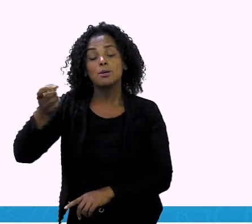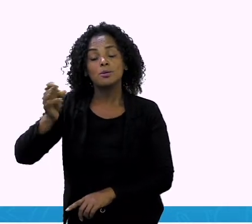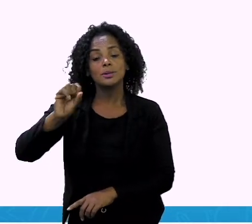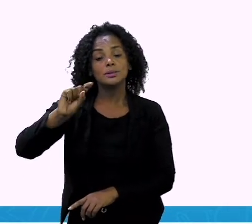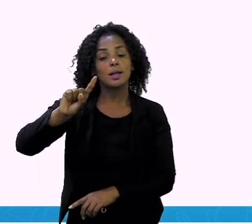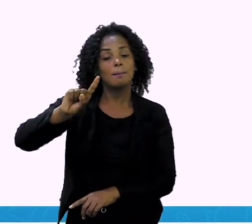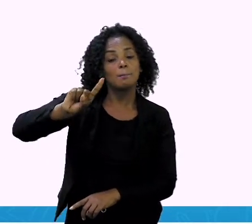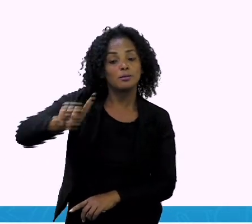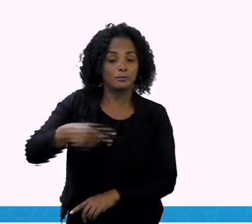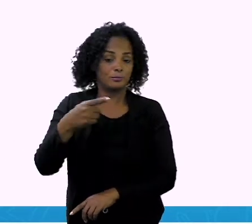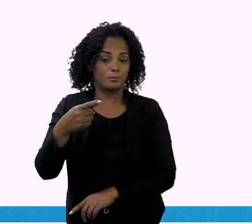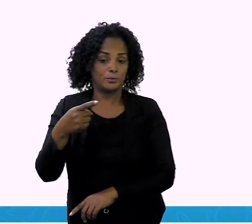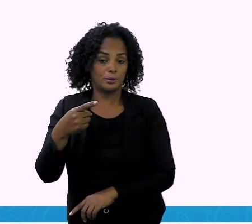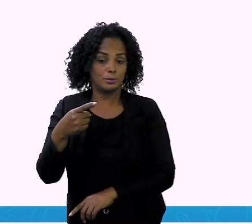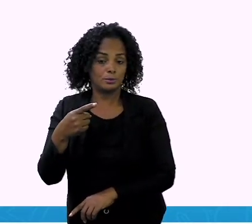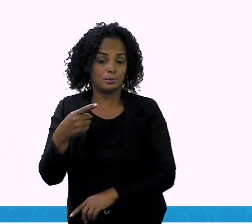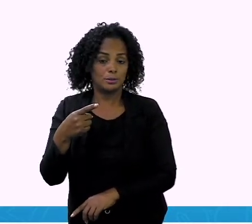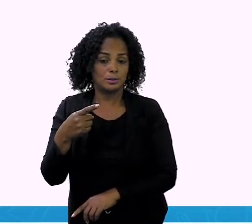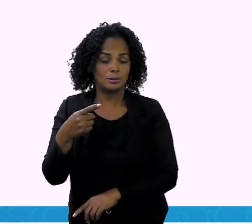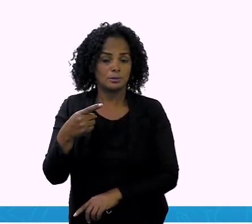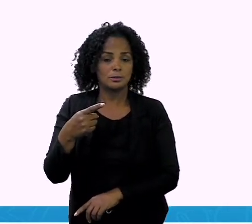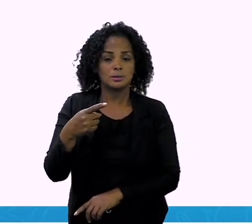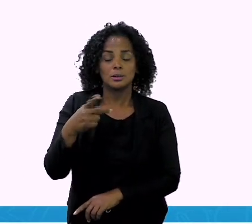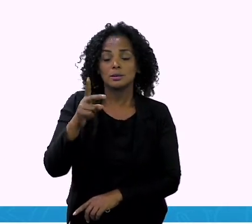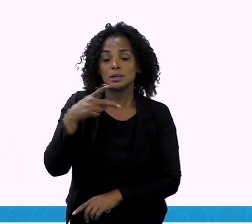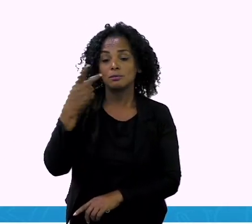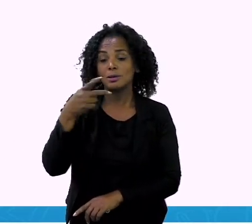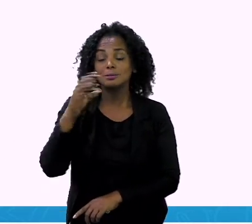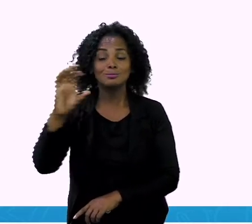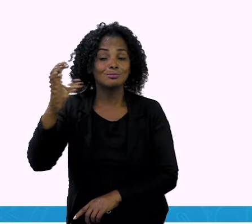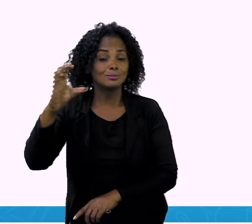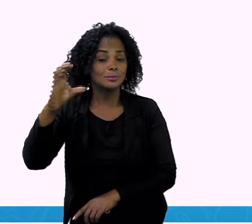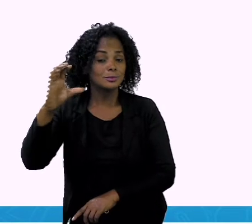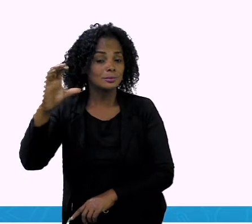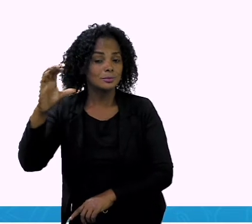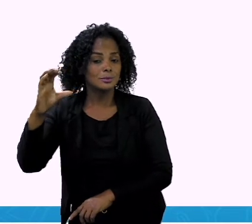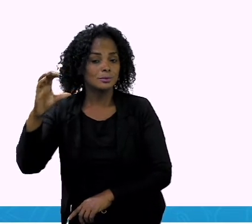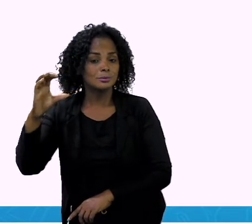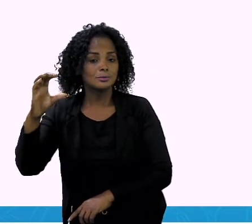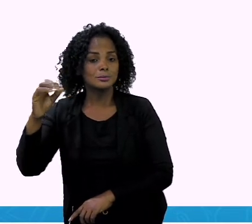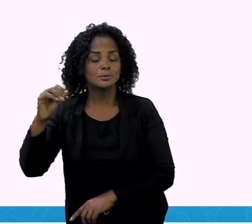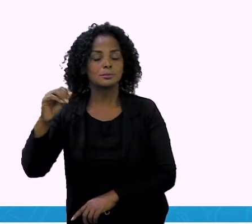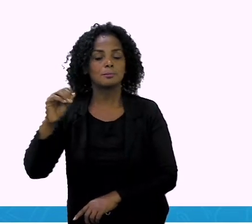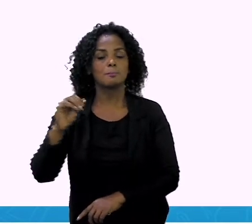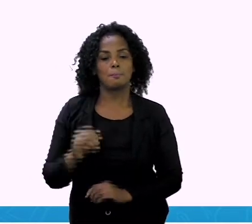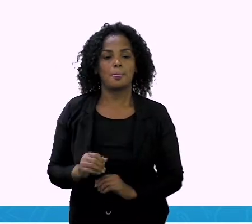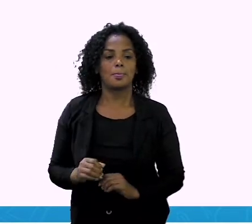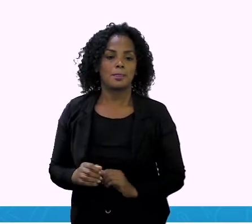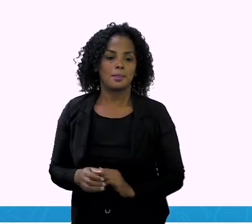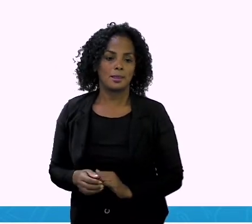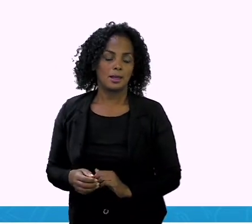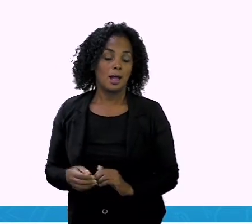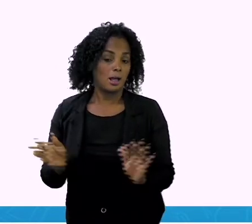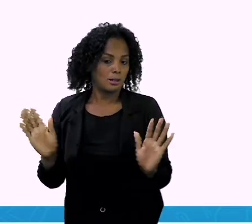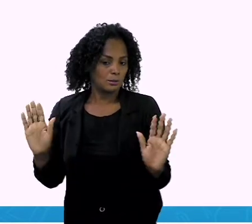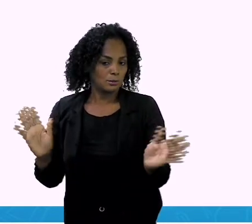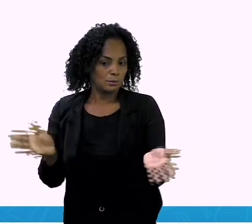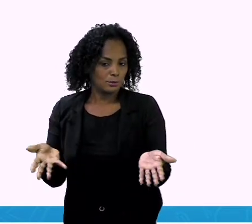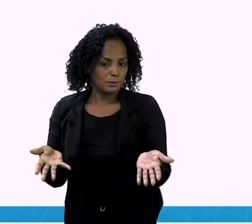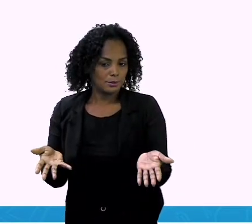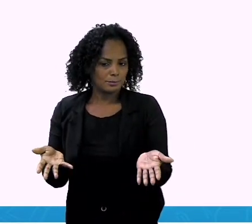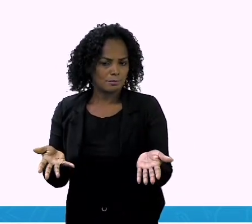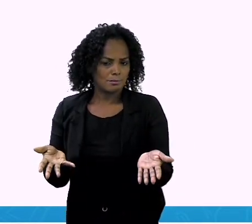Sempre após a vírgula, porque está falando em centavos. Vamos continuar aqui. Agora,